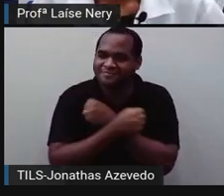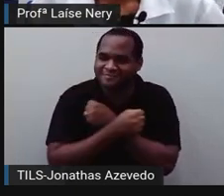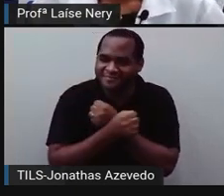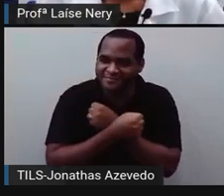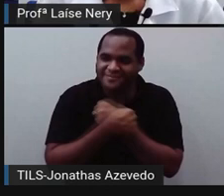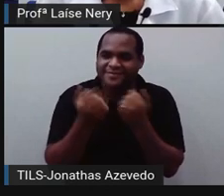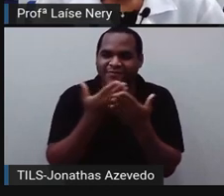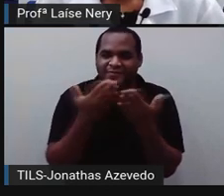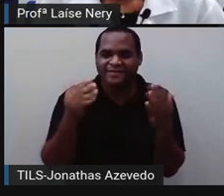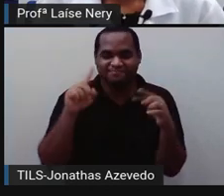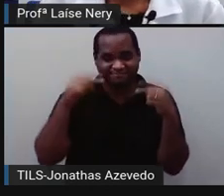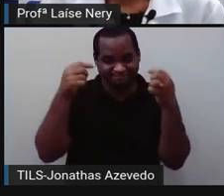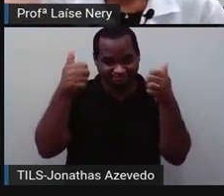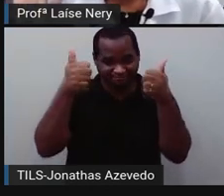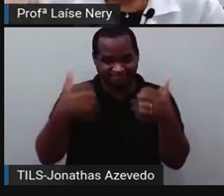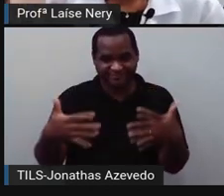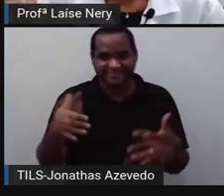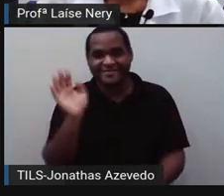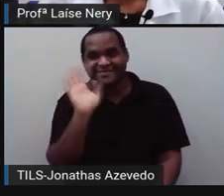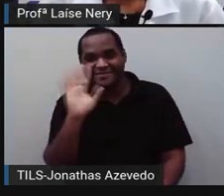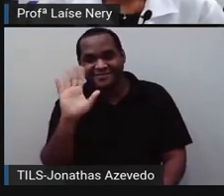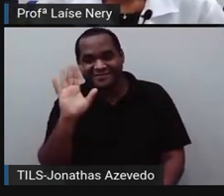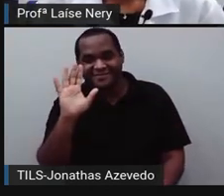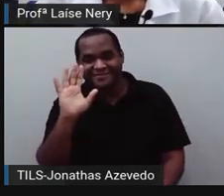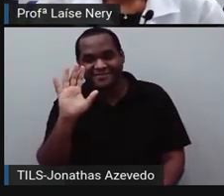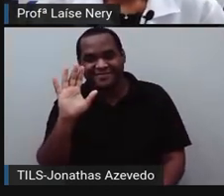todos e até a próxima aula. Tchau, tchau! Tchau!